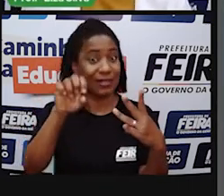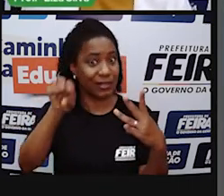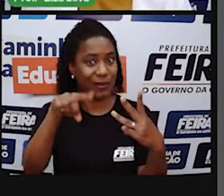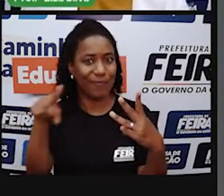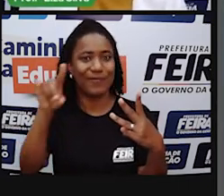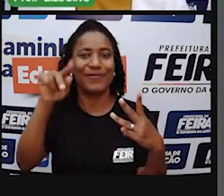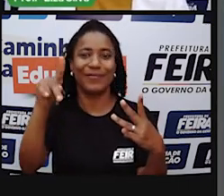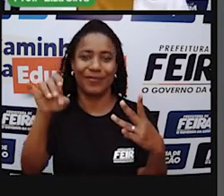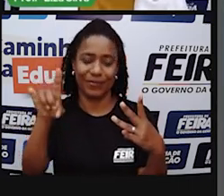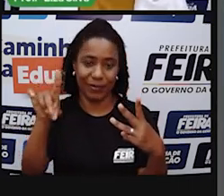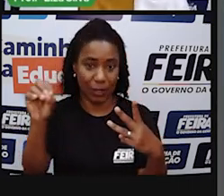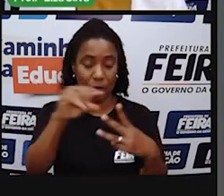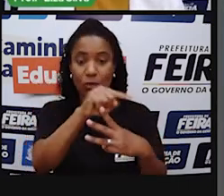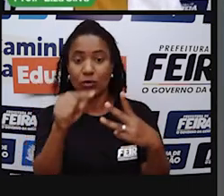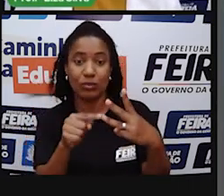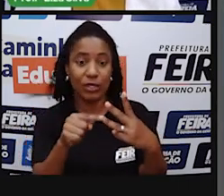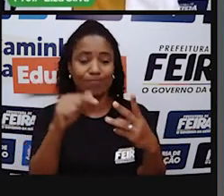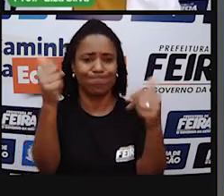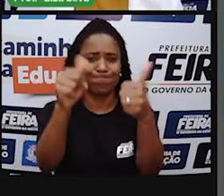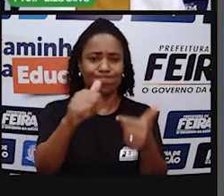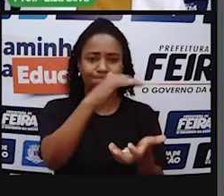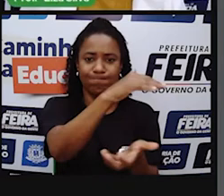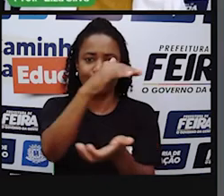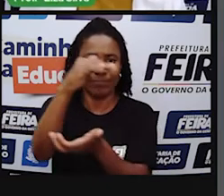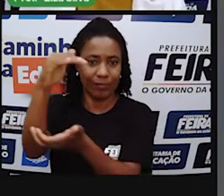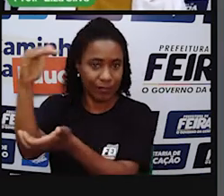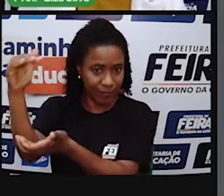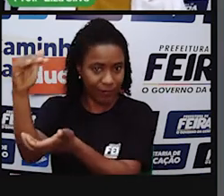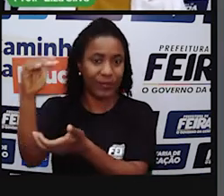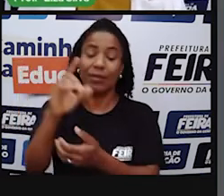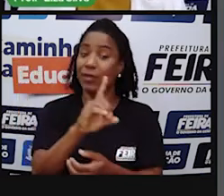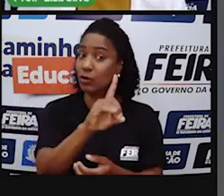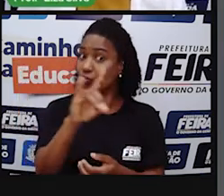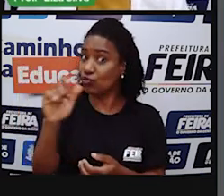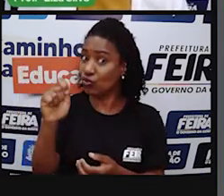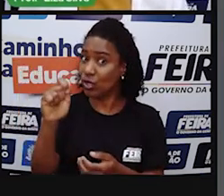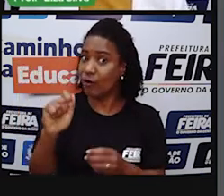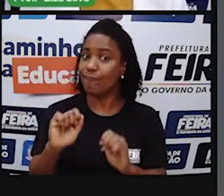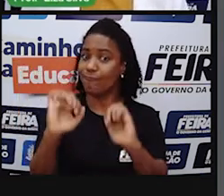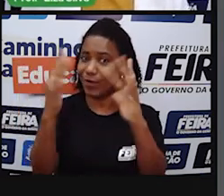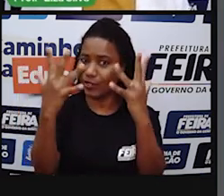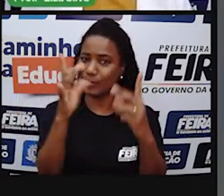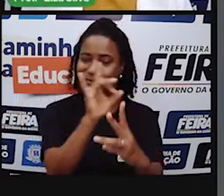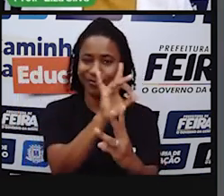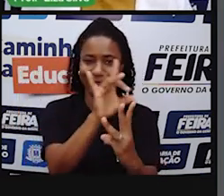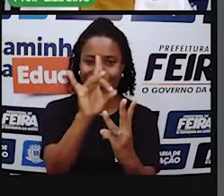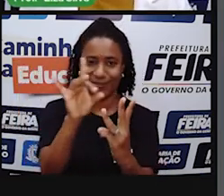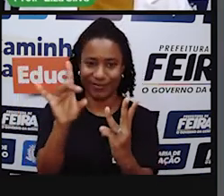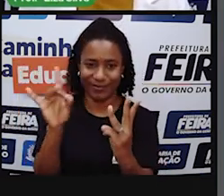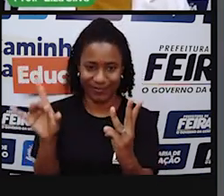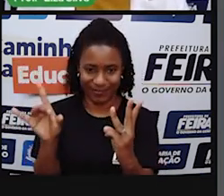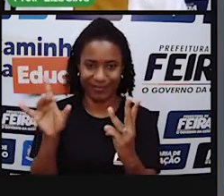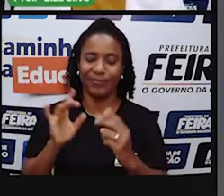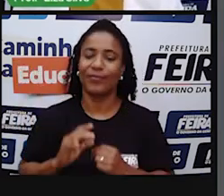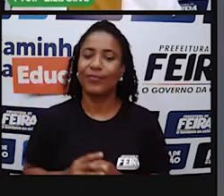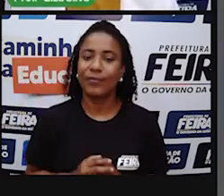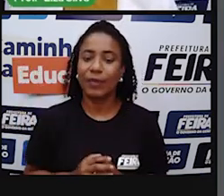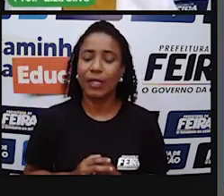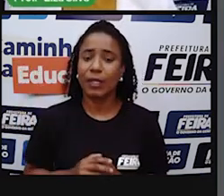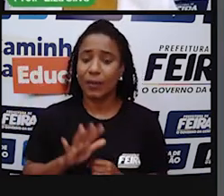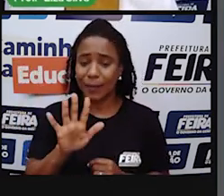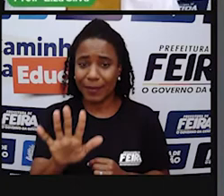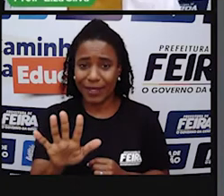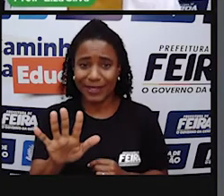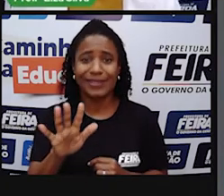que em datas, em momentos do mês de junho diferentes Agora vocês sabiam que essas